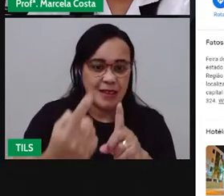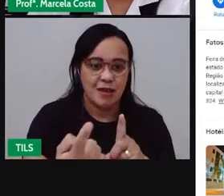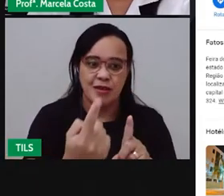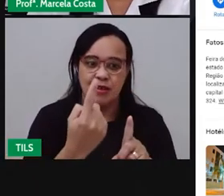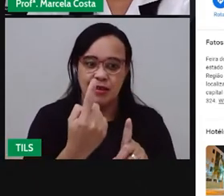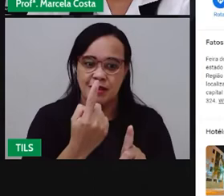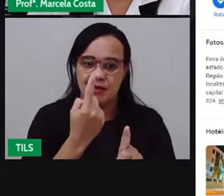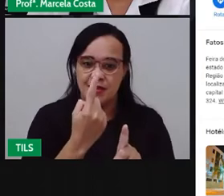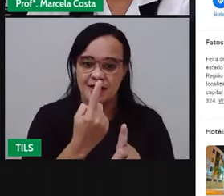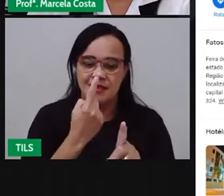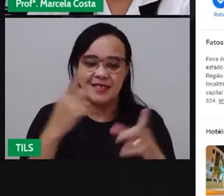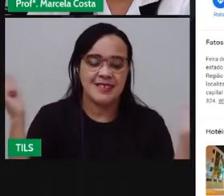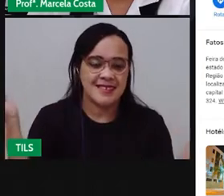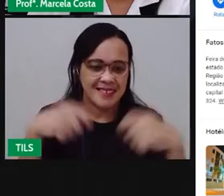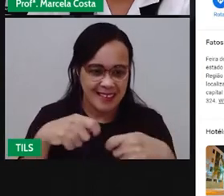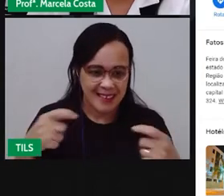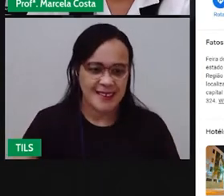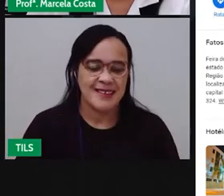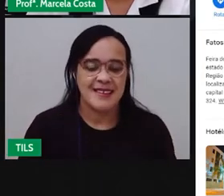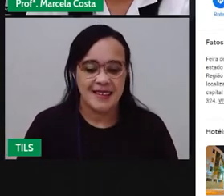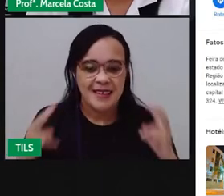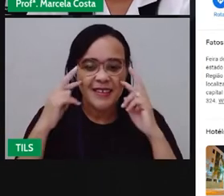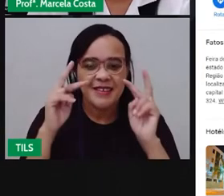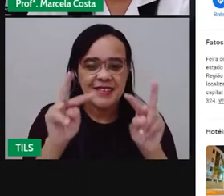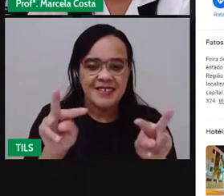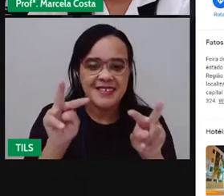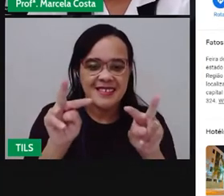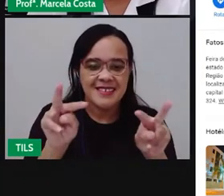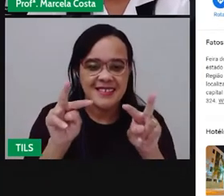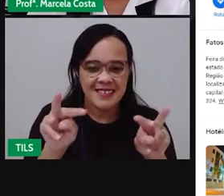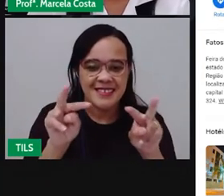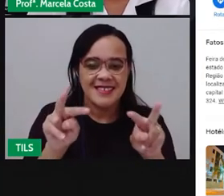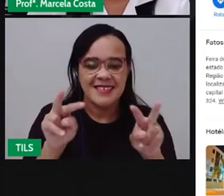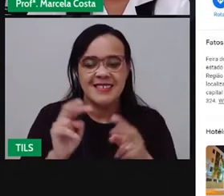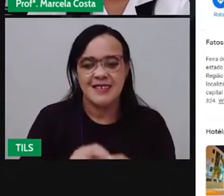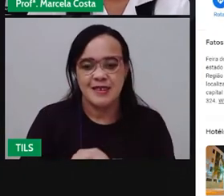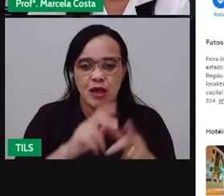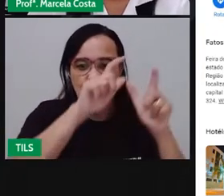de perto. E aí a gente vai vendo, olha, os bairros.